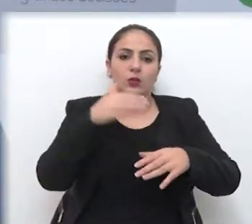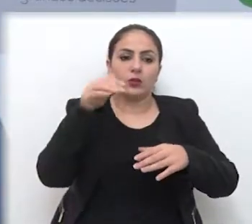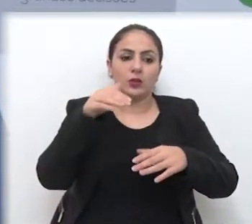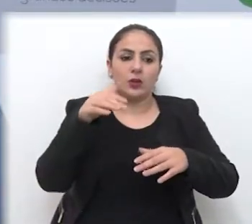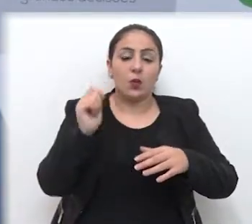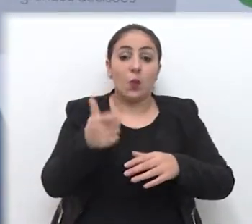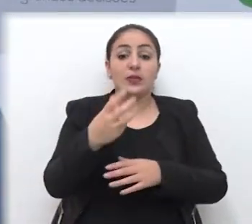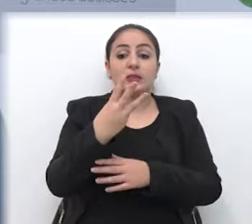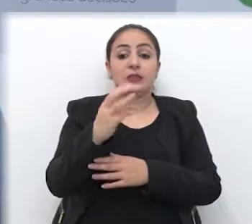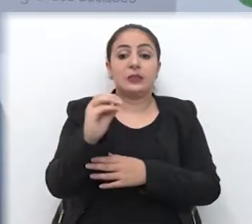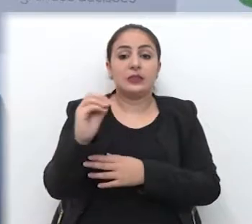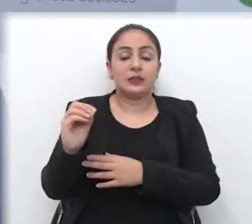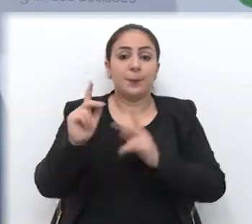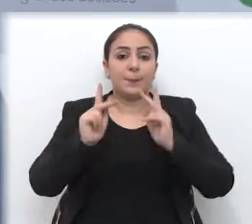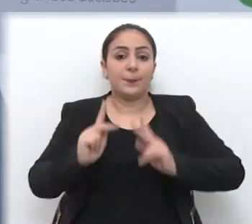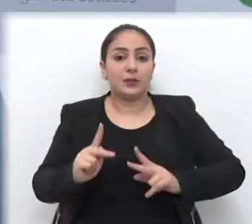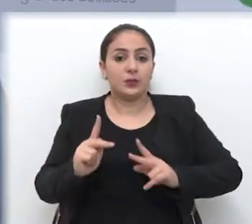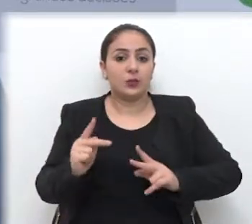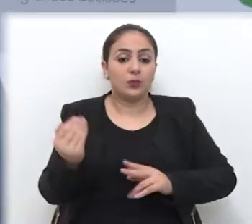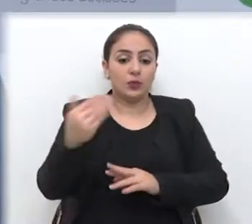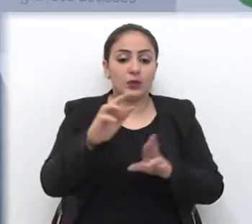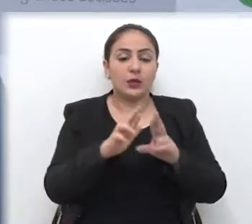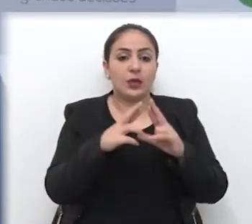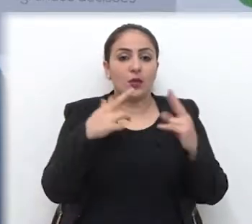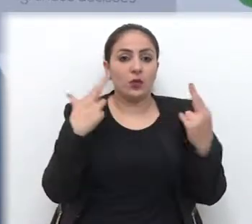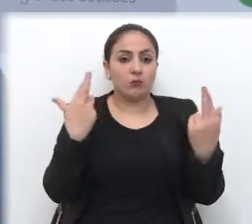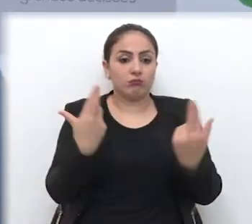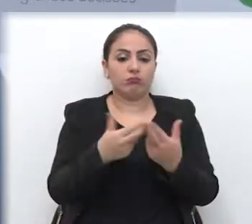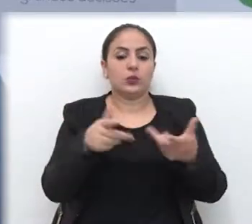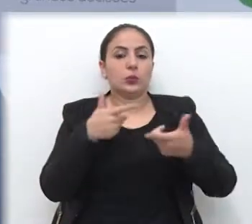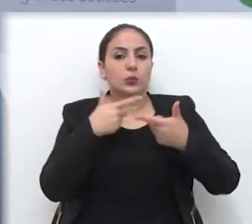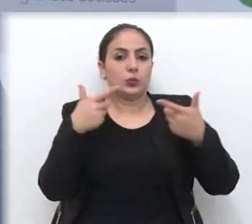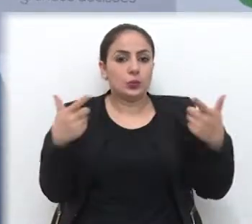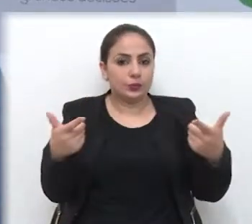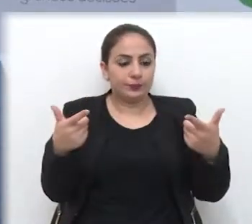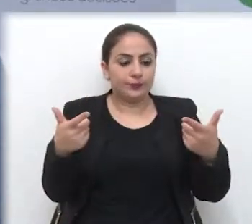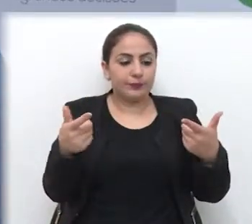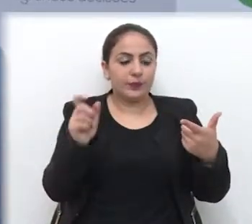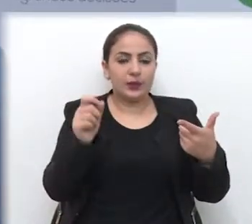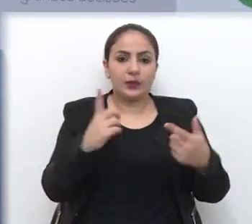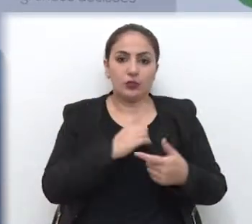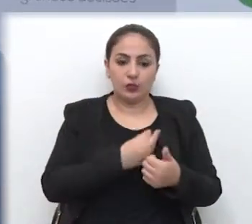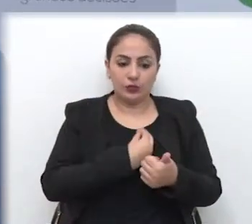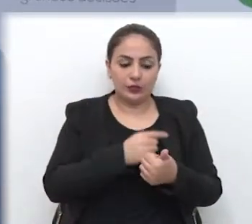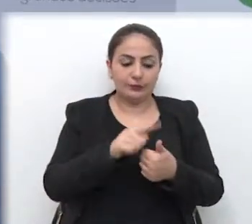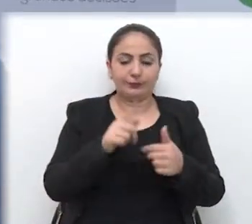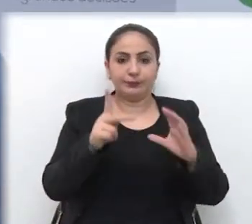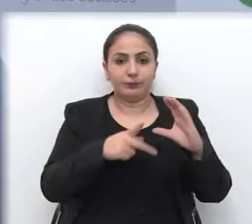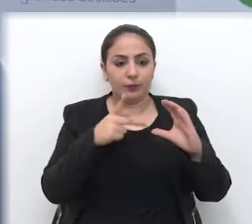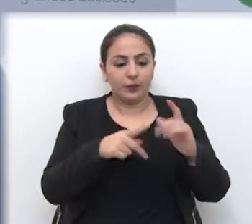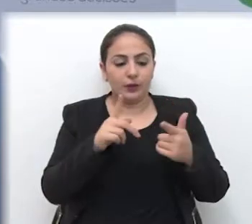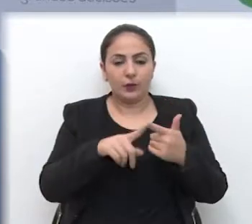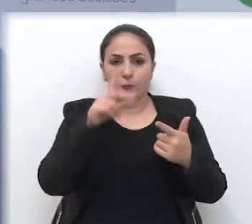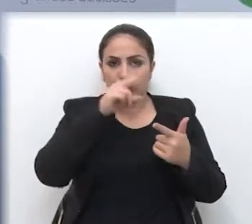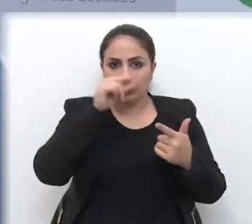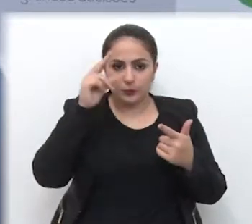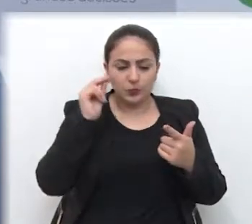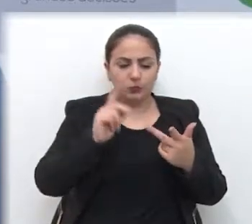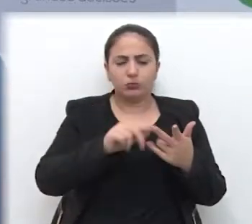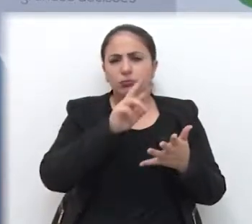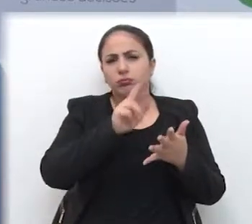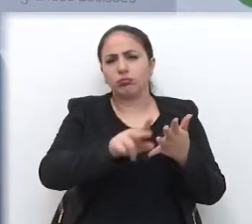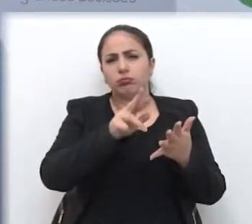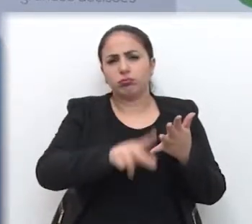nós botamos quase 300 pessoas nessa reunião, nessa grande reunião, onde está lá a Câmara de Vereadores, o